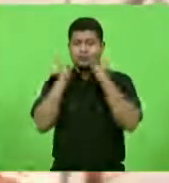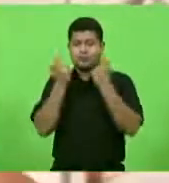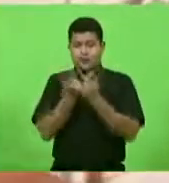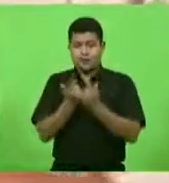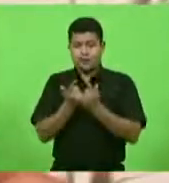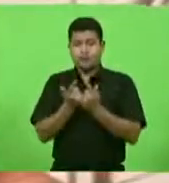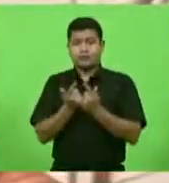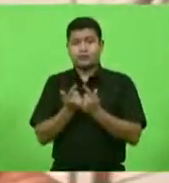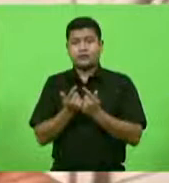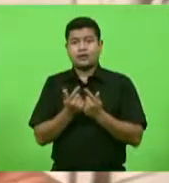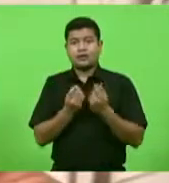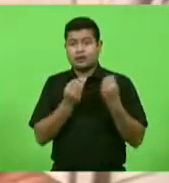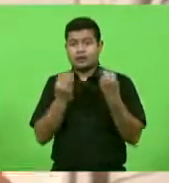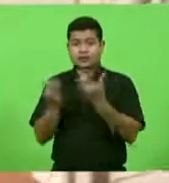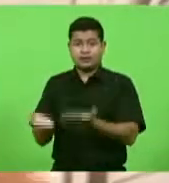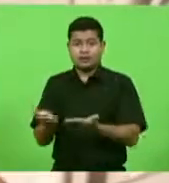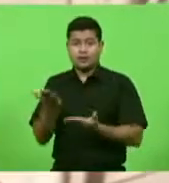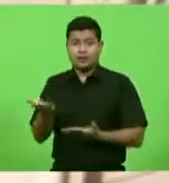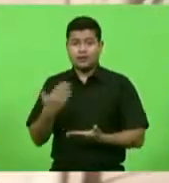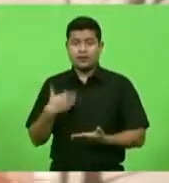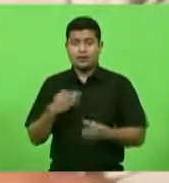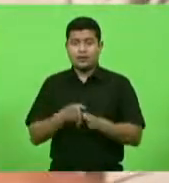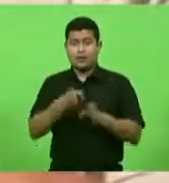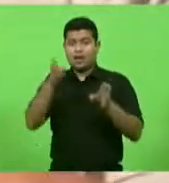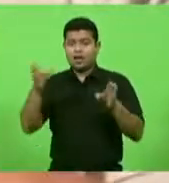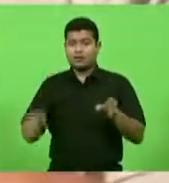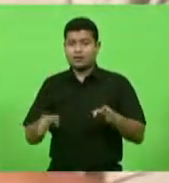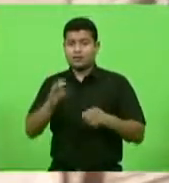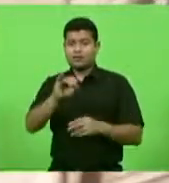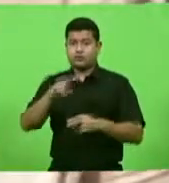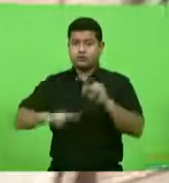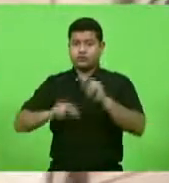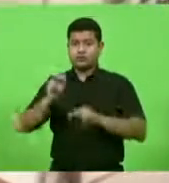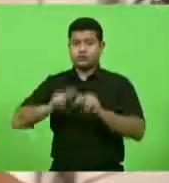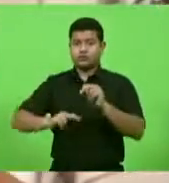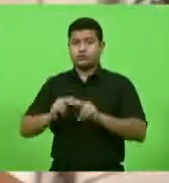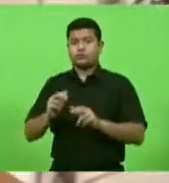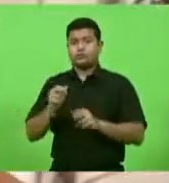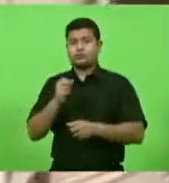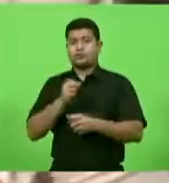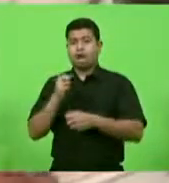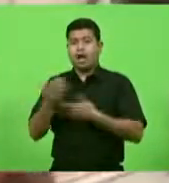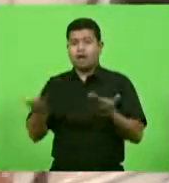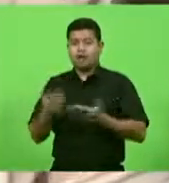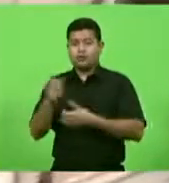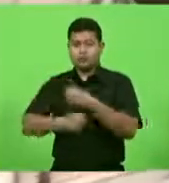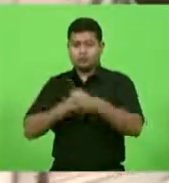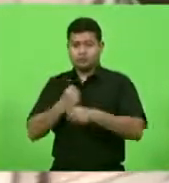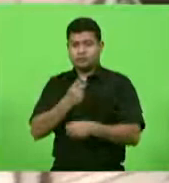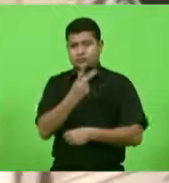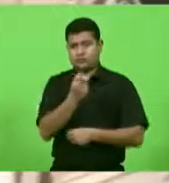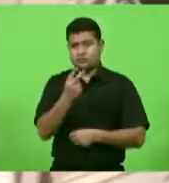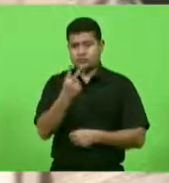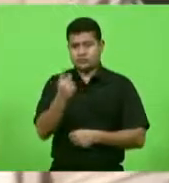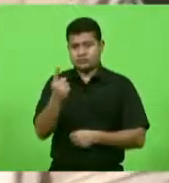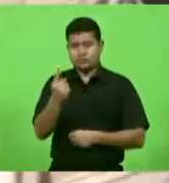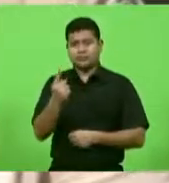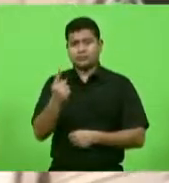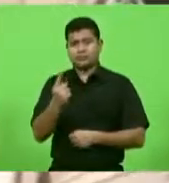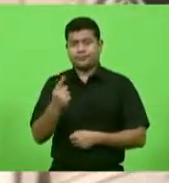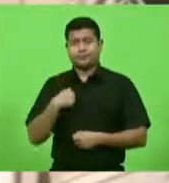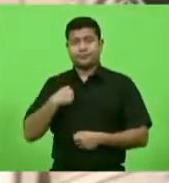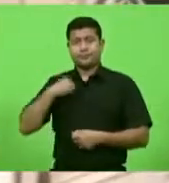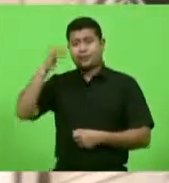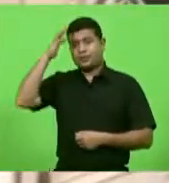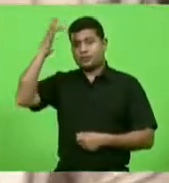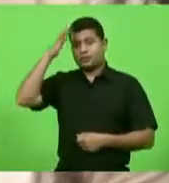ela passa a ser postergada até junho desse ano corrente ano tempo em que ainda se imagina que